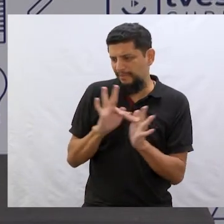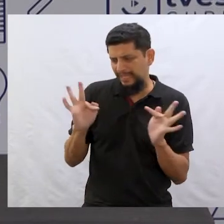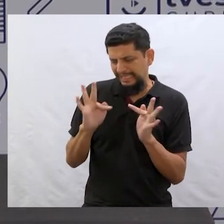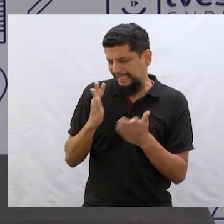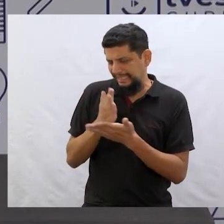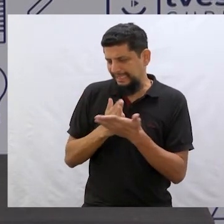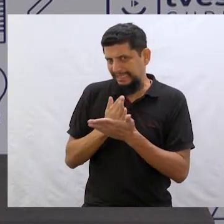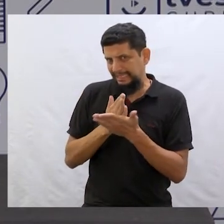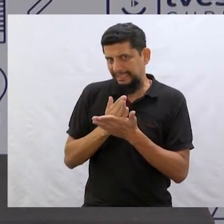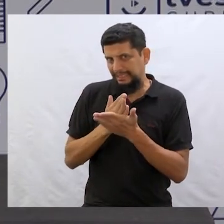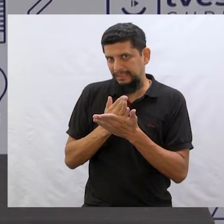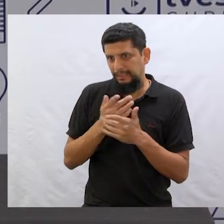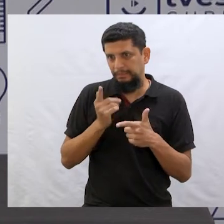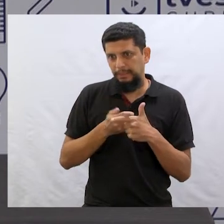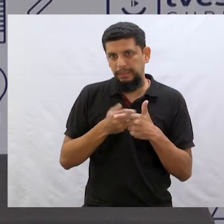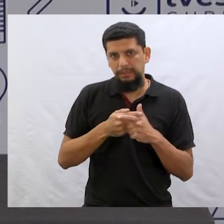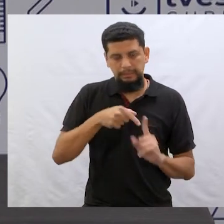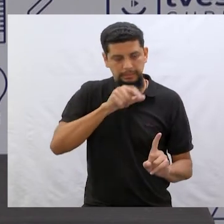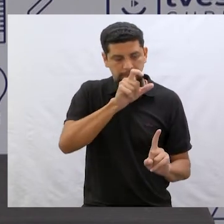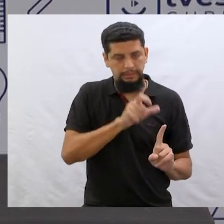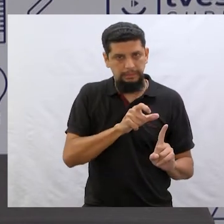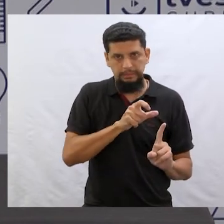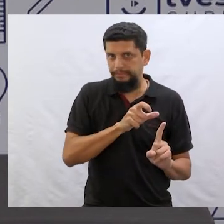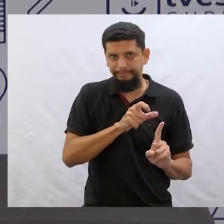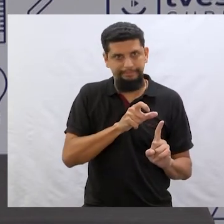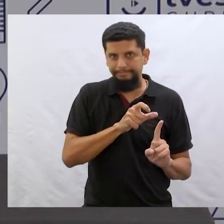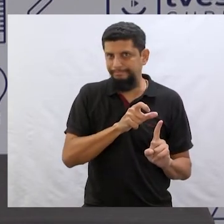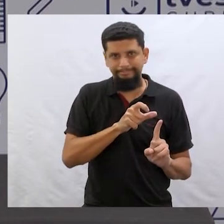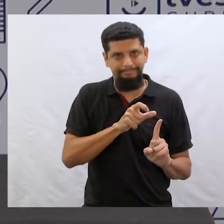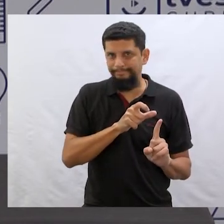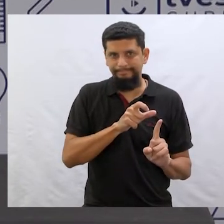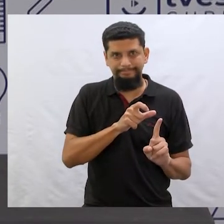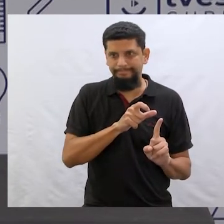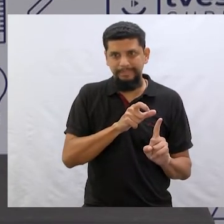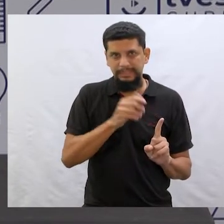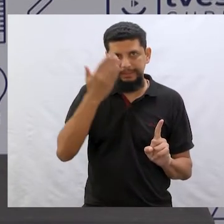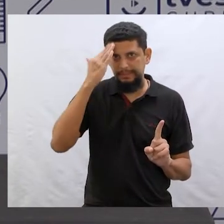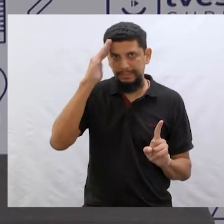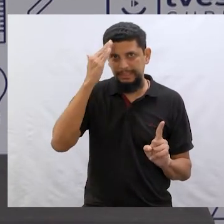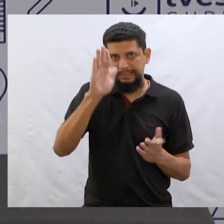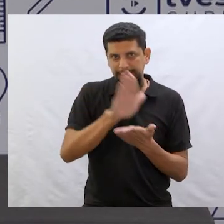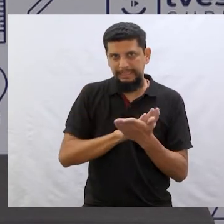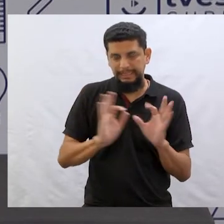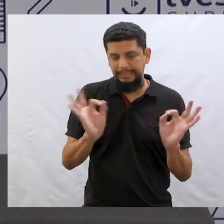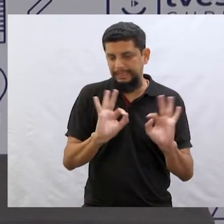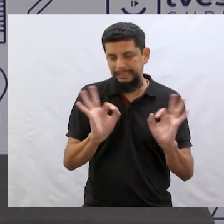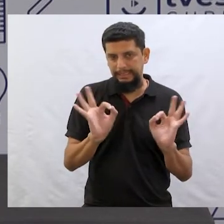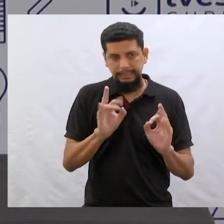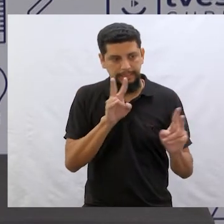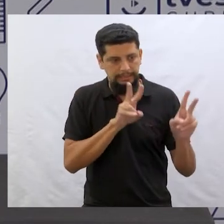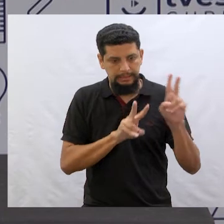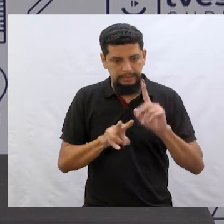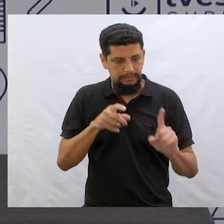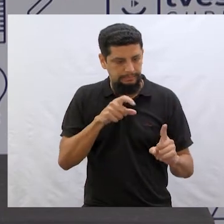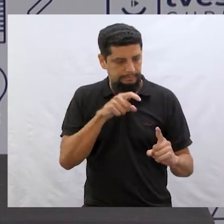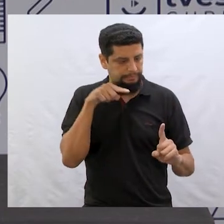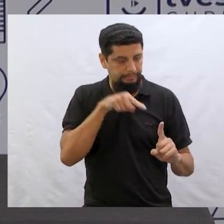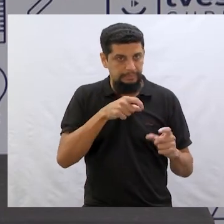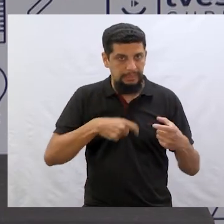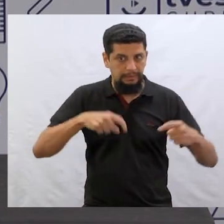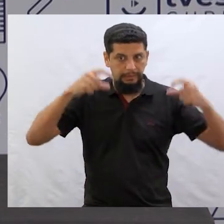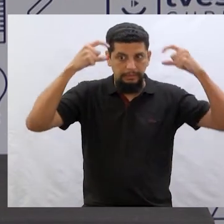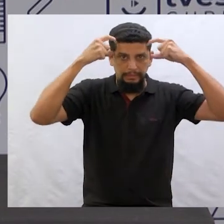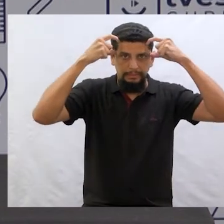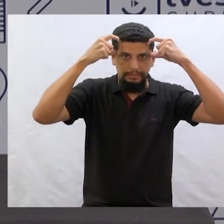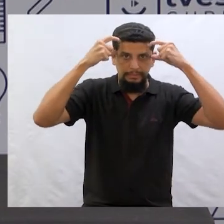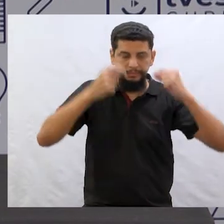parar a frase na metade. Porque nisso, o Matheus já estava balançando a cabeça, não estava mais entendendo nada. E olhava